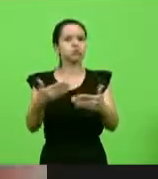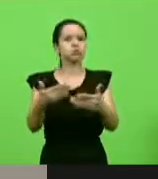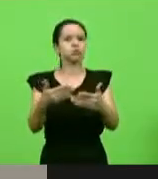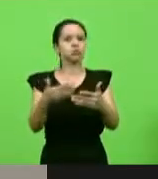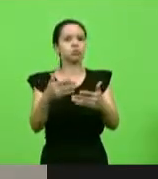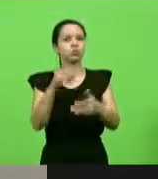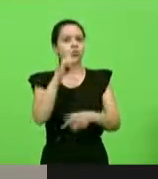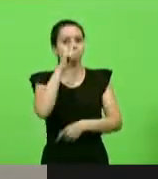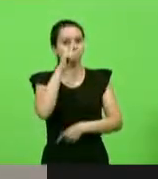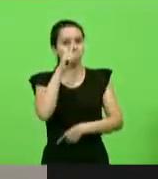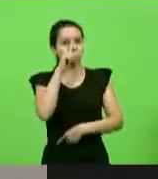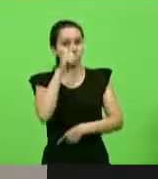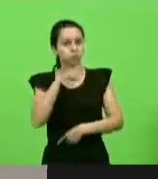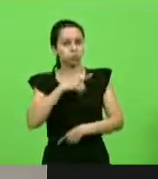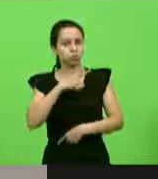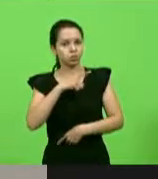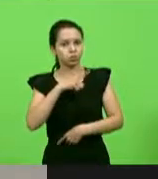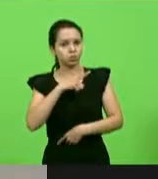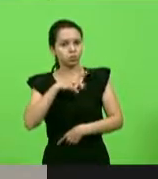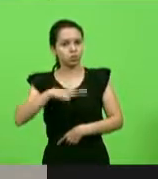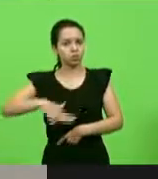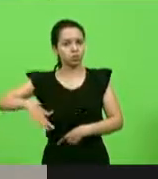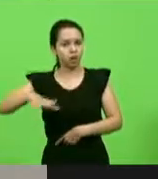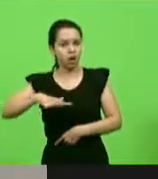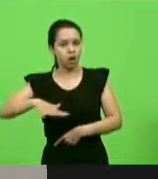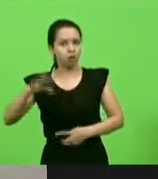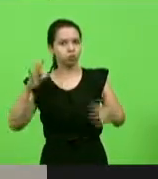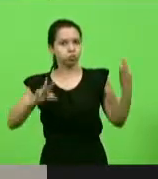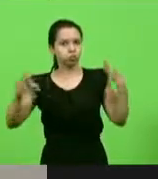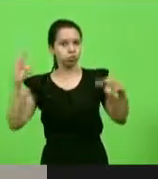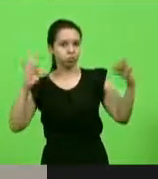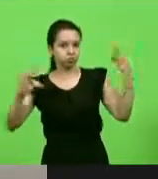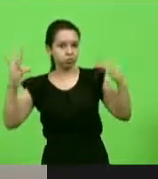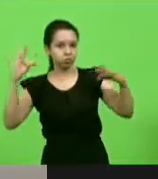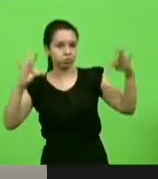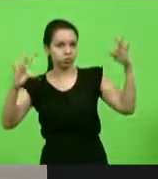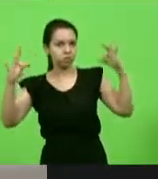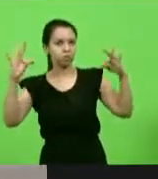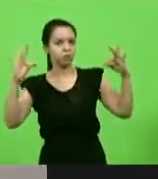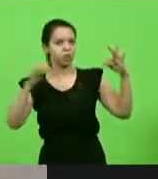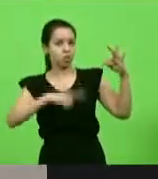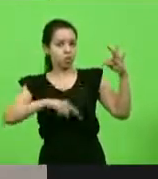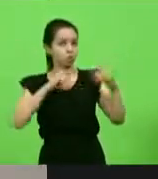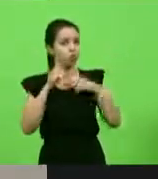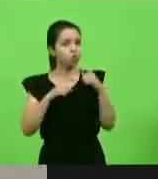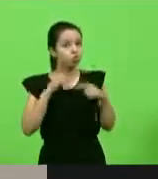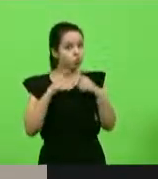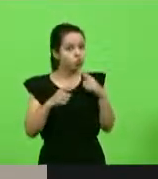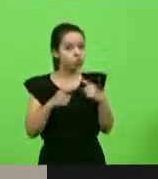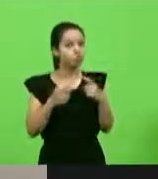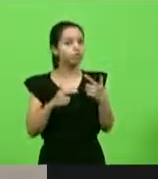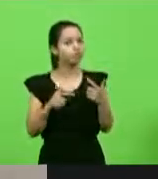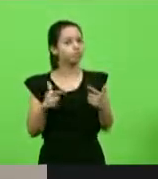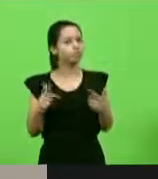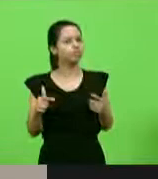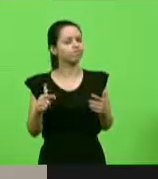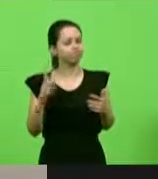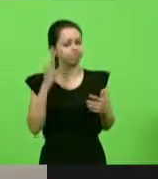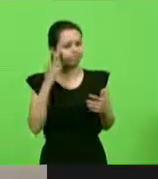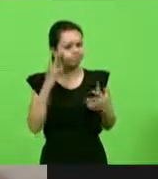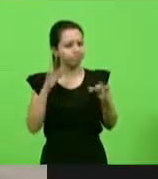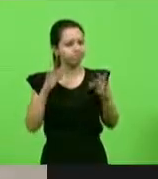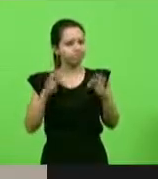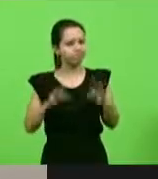enormes no setor turístico. Não temos dúvida nenhuma. Vai mexer com as